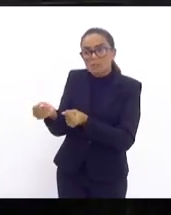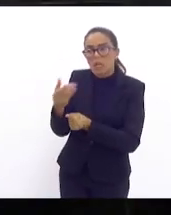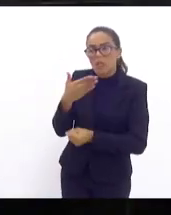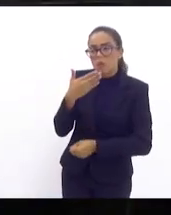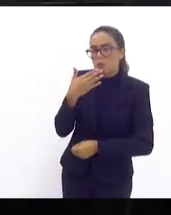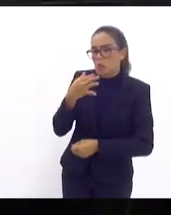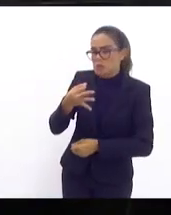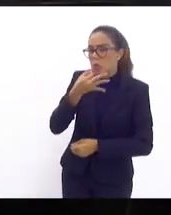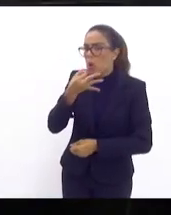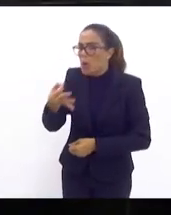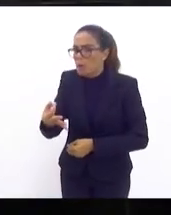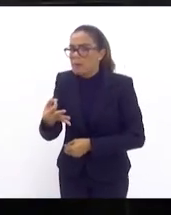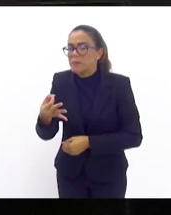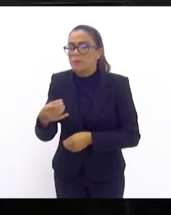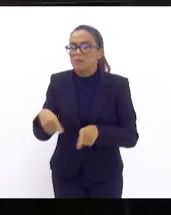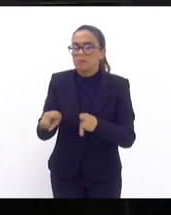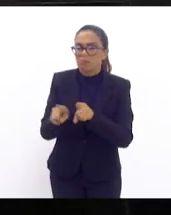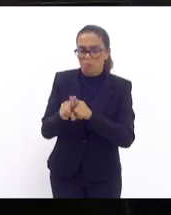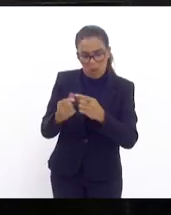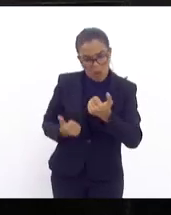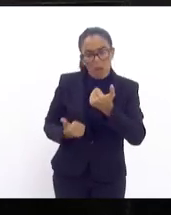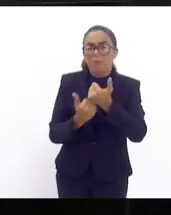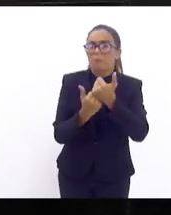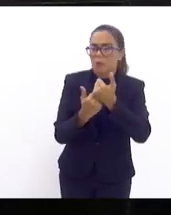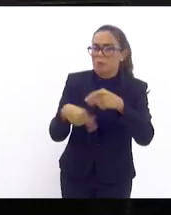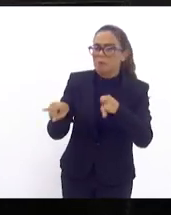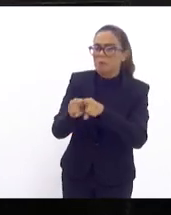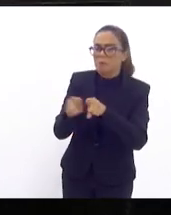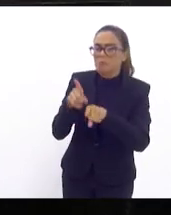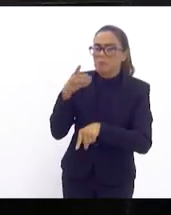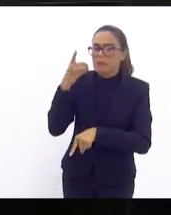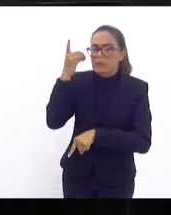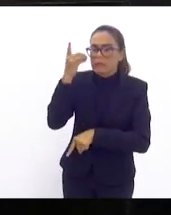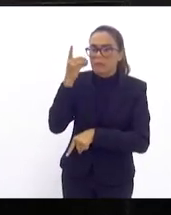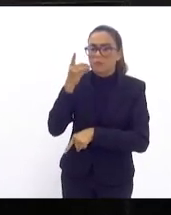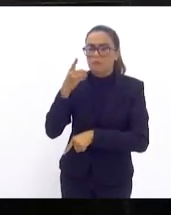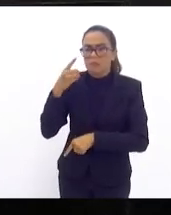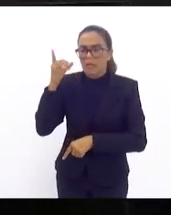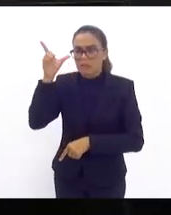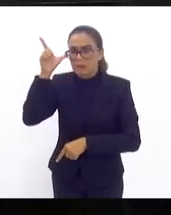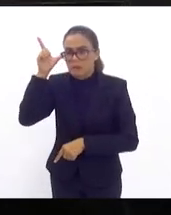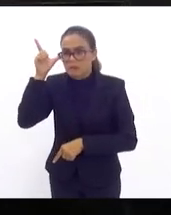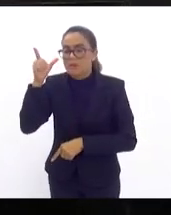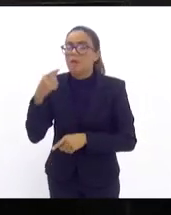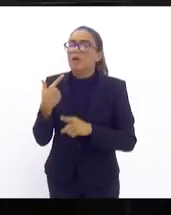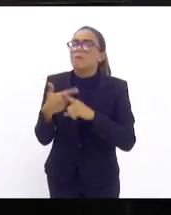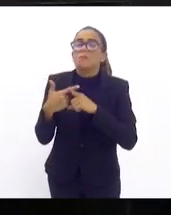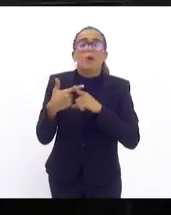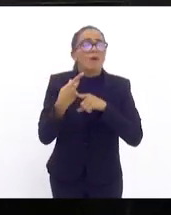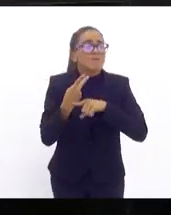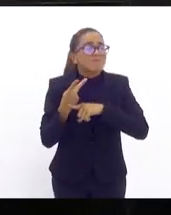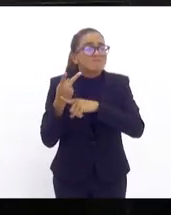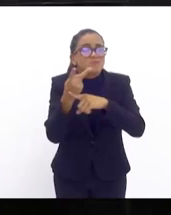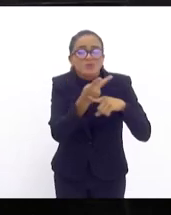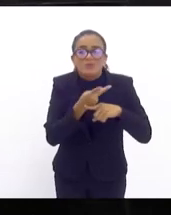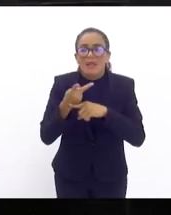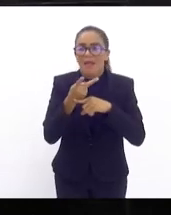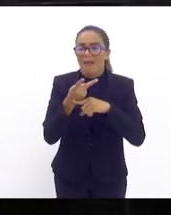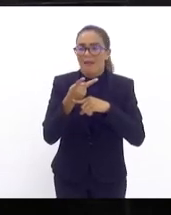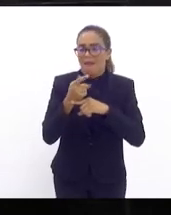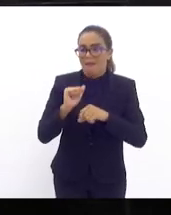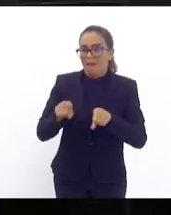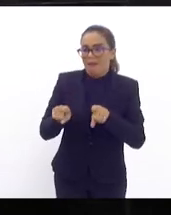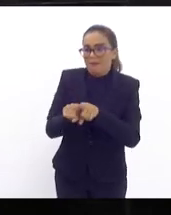o seu encaminhamento deputada Lucinha tem meu total apoio para a realização de audiência pública para buscar com a secretária que mais uma vez já